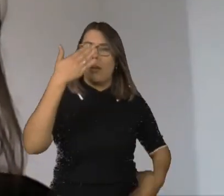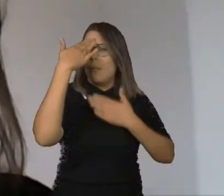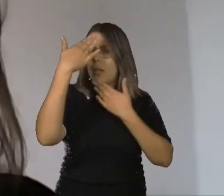Tchau.